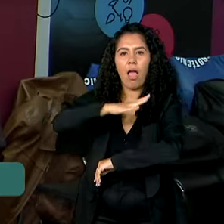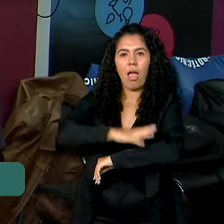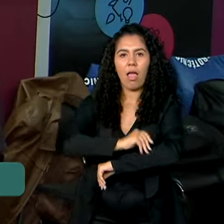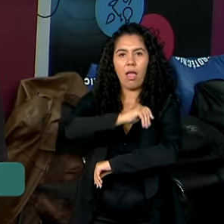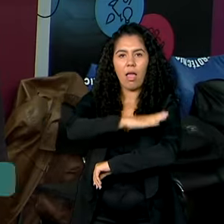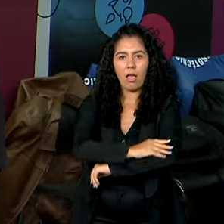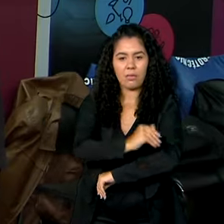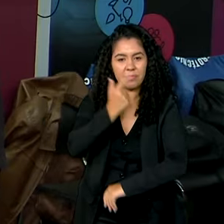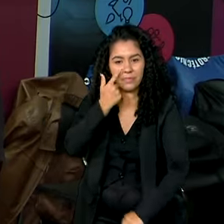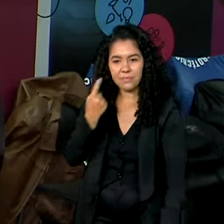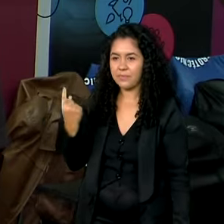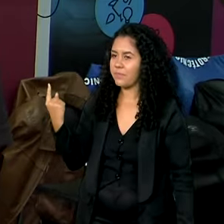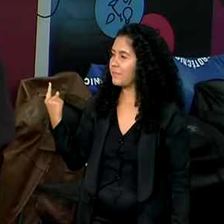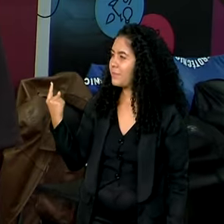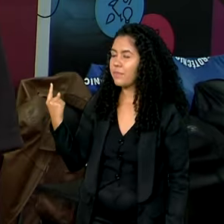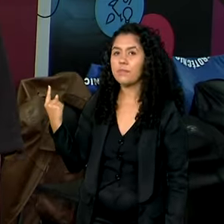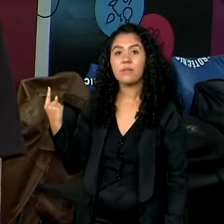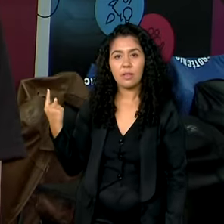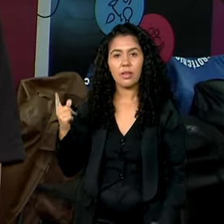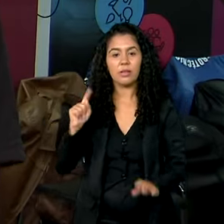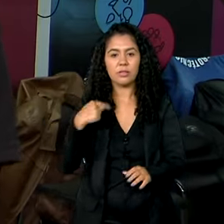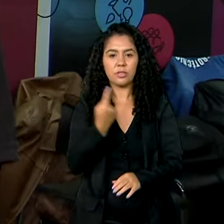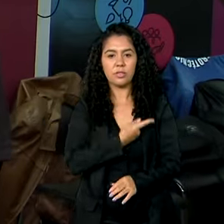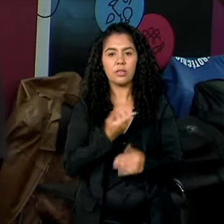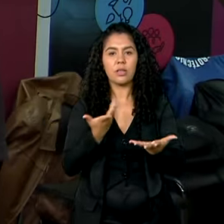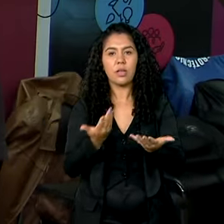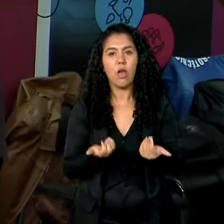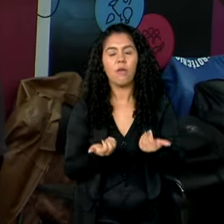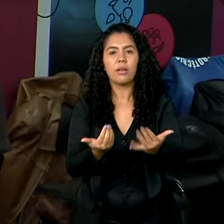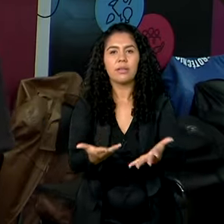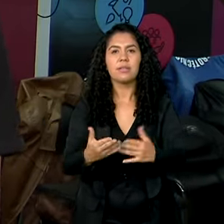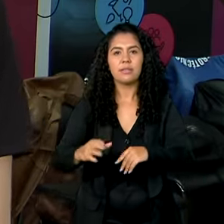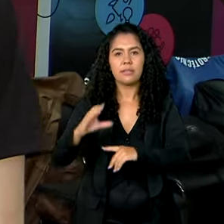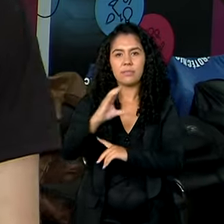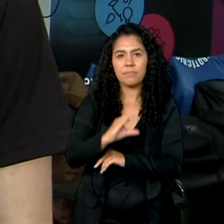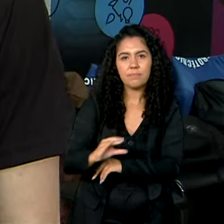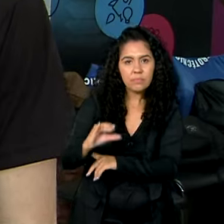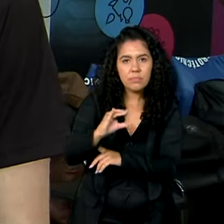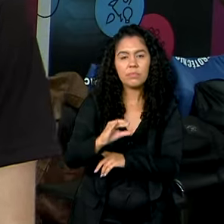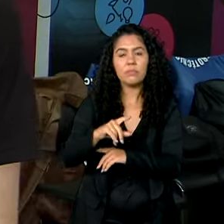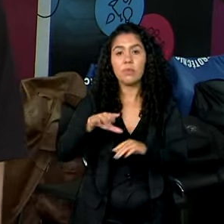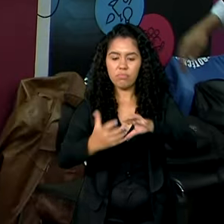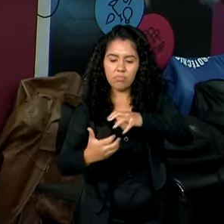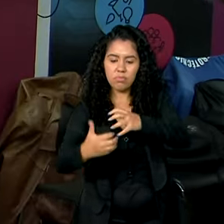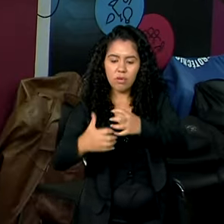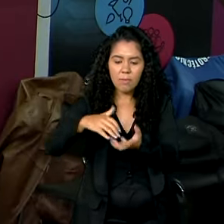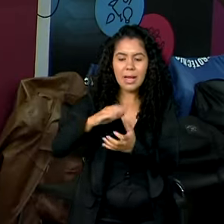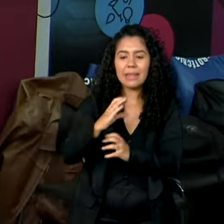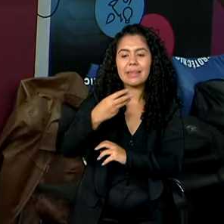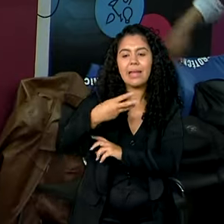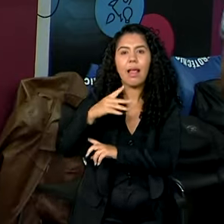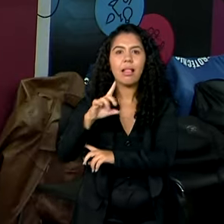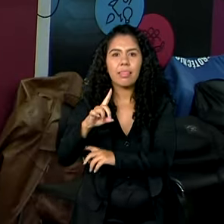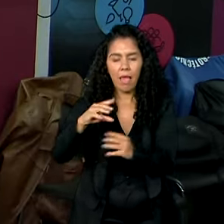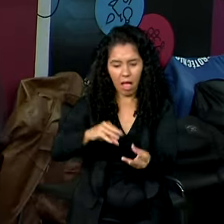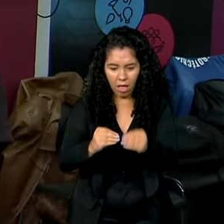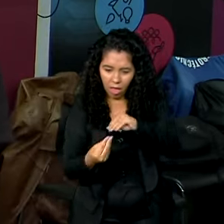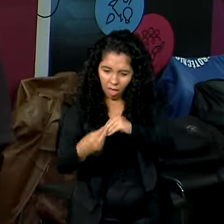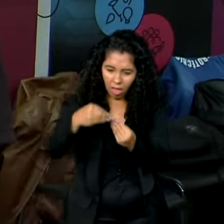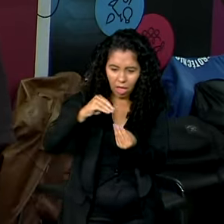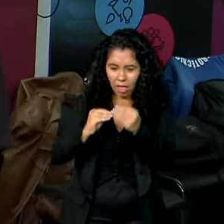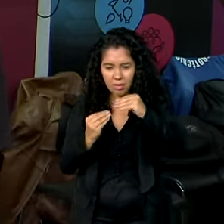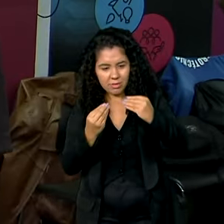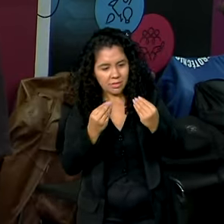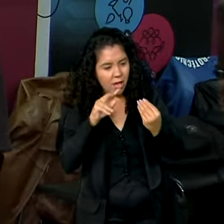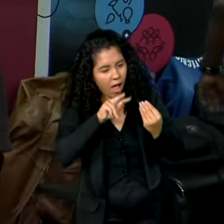surgiu porque a gente queria integrar essa parte do conhecimento didático com a impressão 3D. Então, o que a gente faz? A gente faz com um material que a gente pode utilizar em